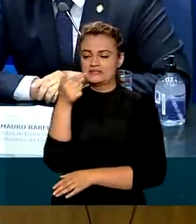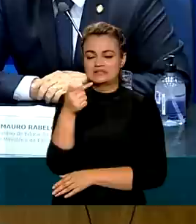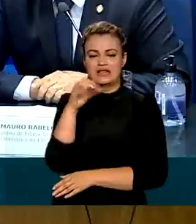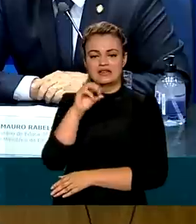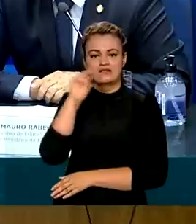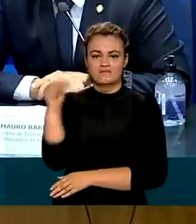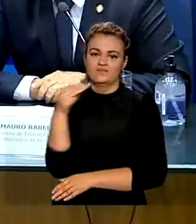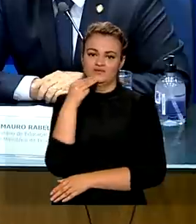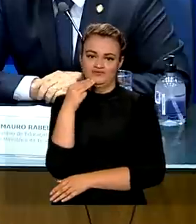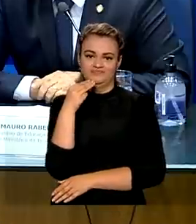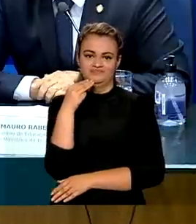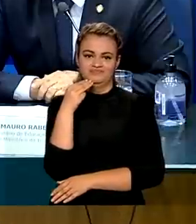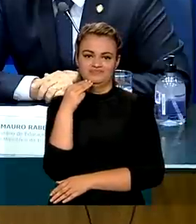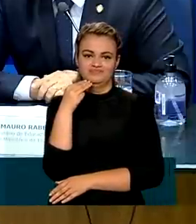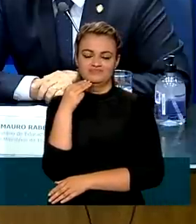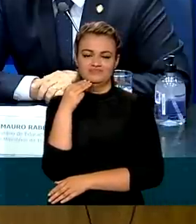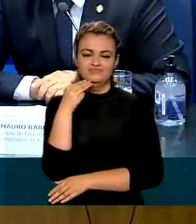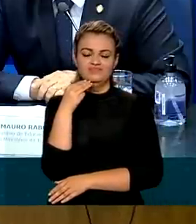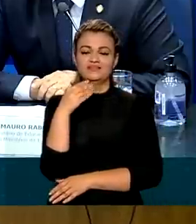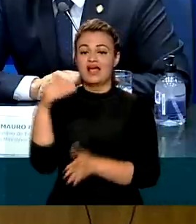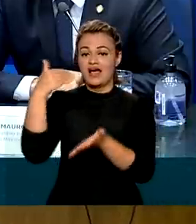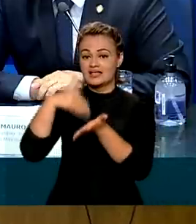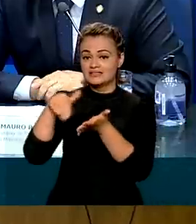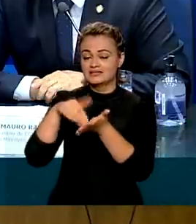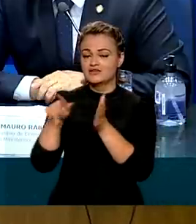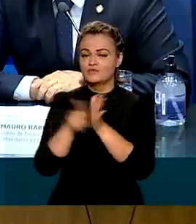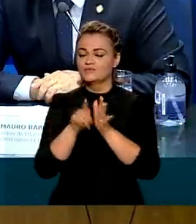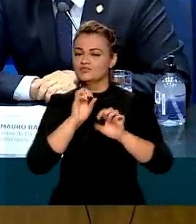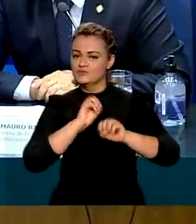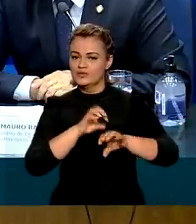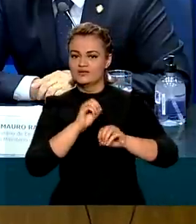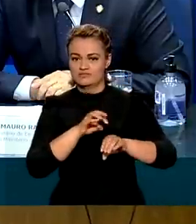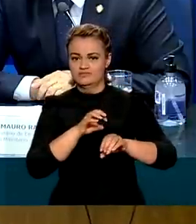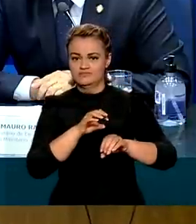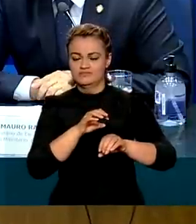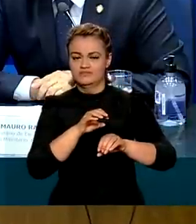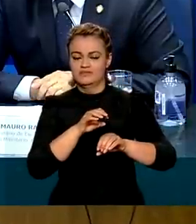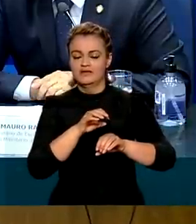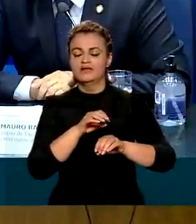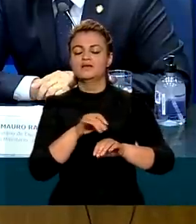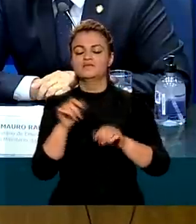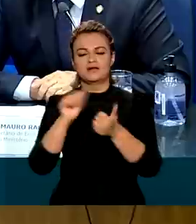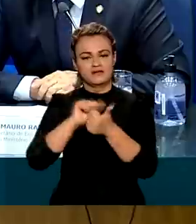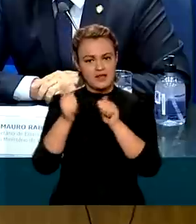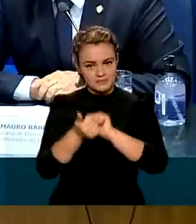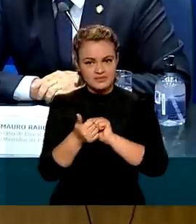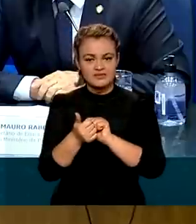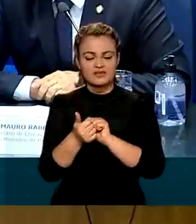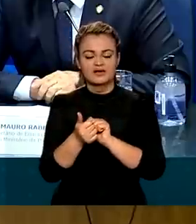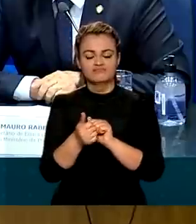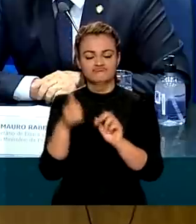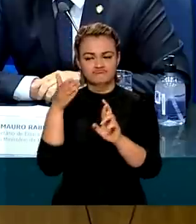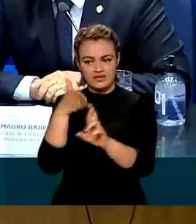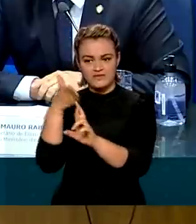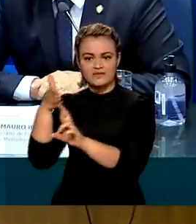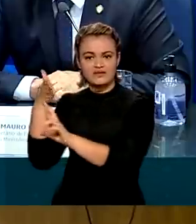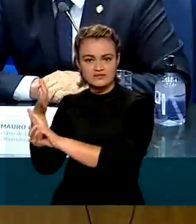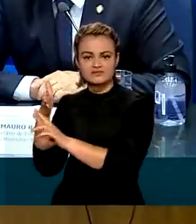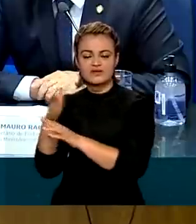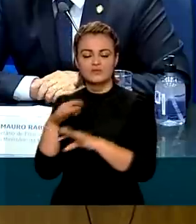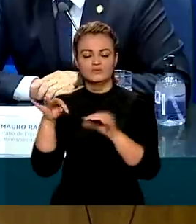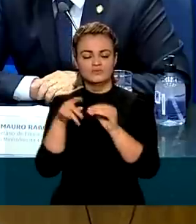milhões às secretarias de educação para a readequação dos seus referenciais